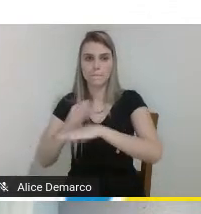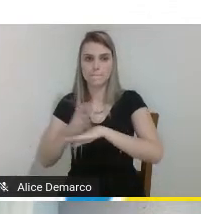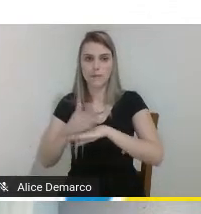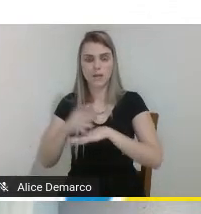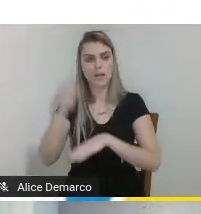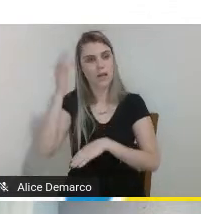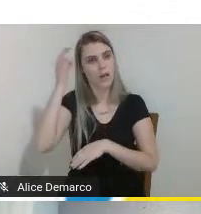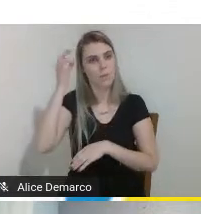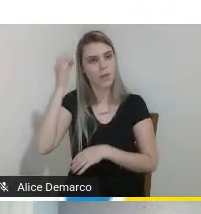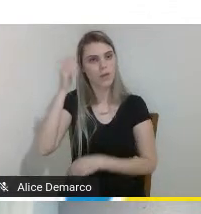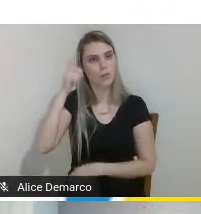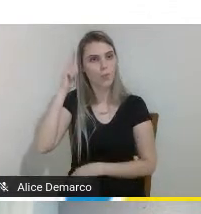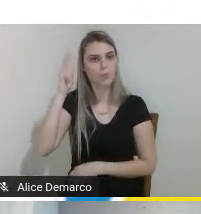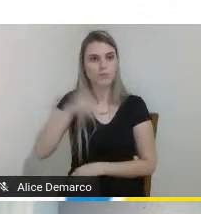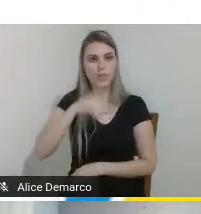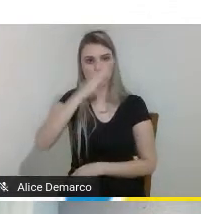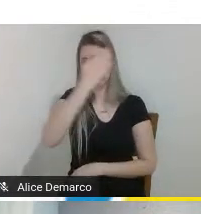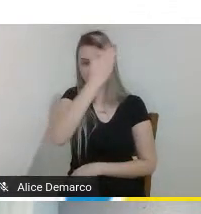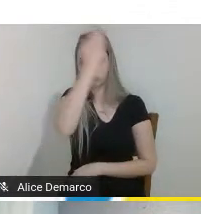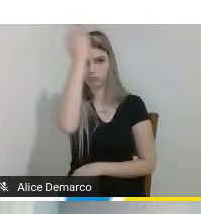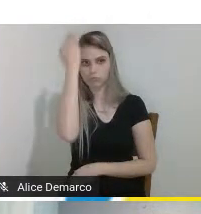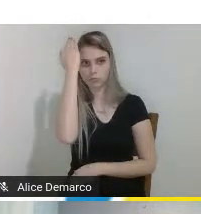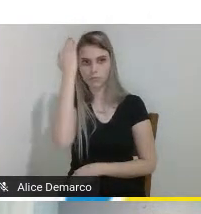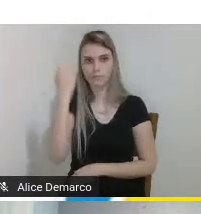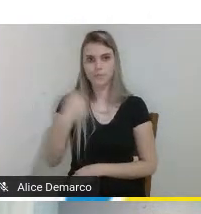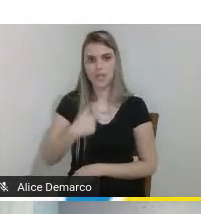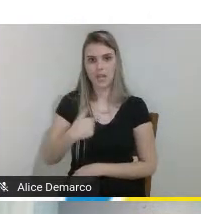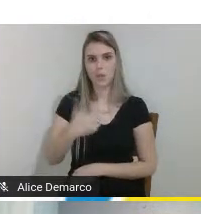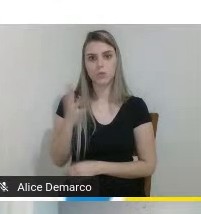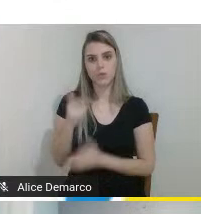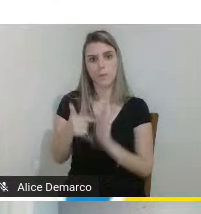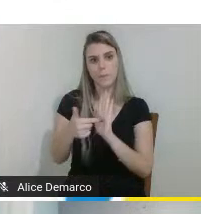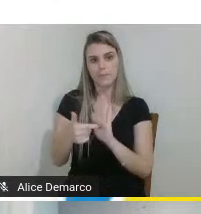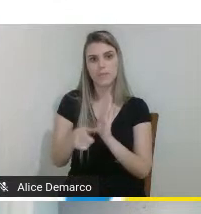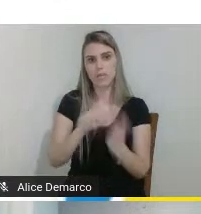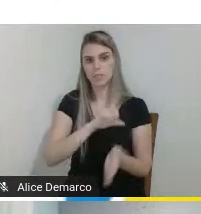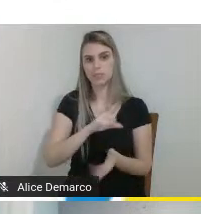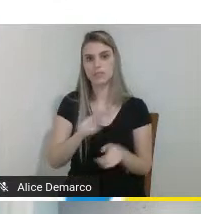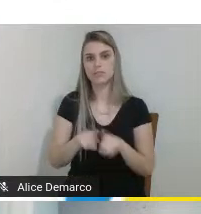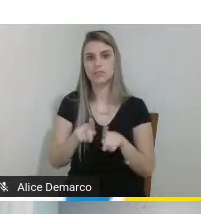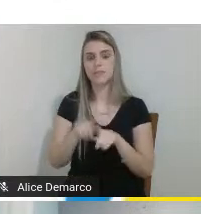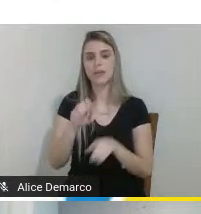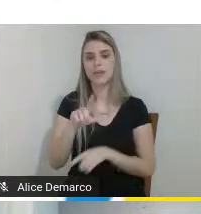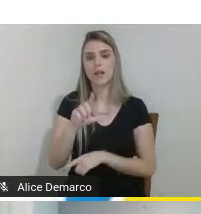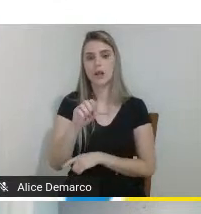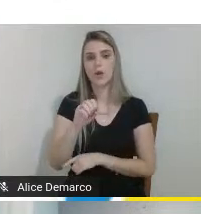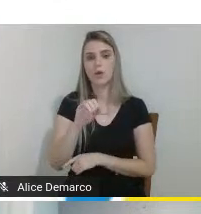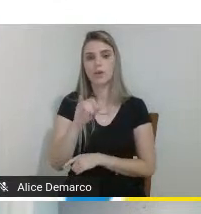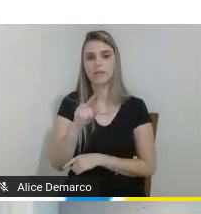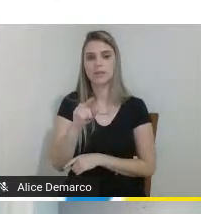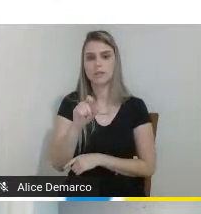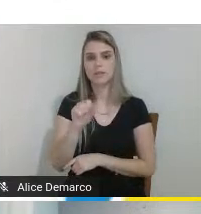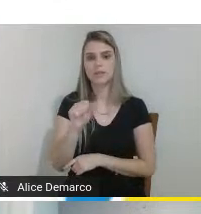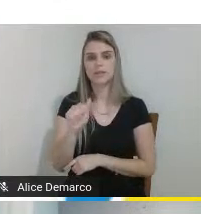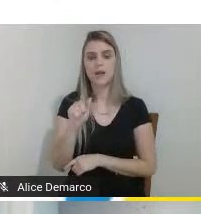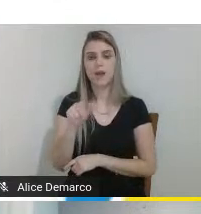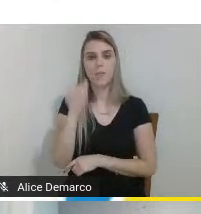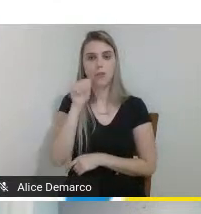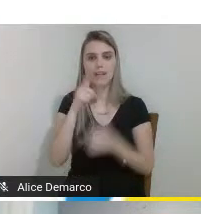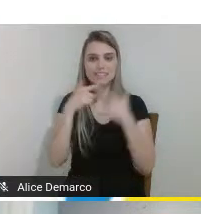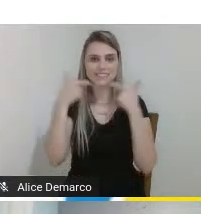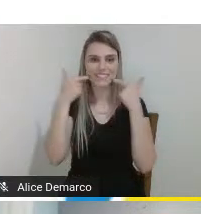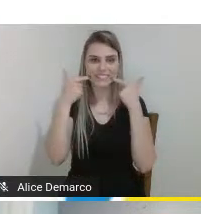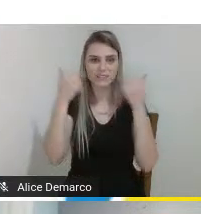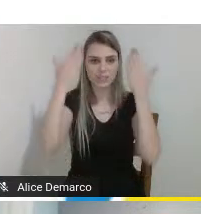está usando topete eu que já me apresentei anteriormente e Heloísa Ceresoli que é uma mulher sorrindo e de